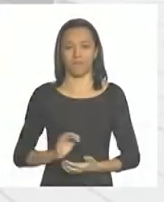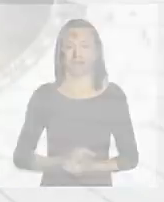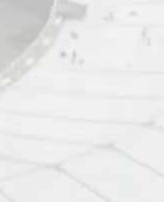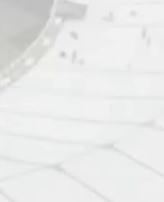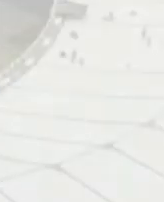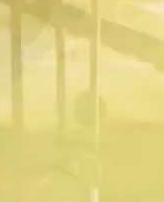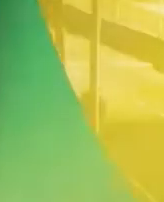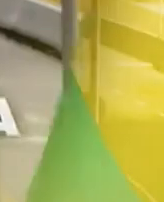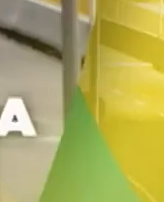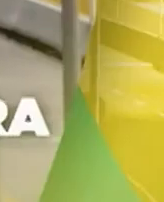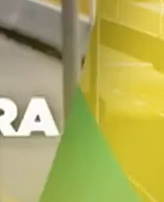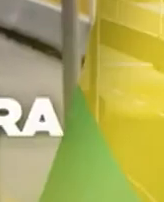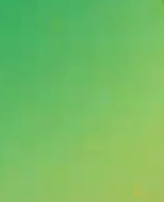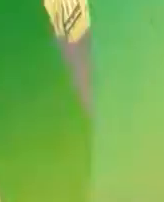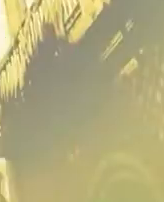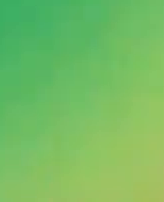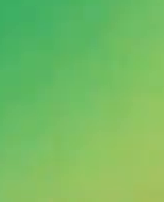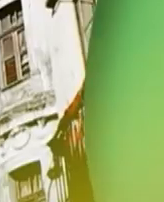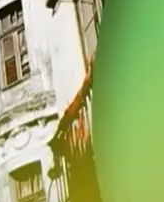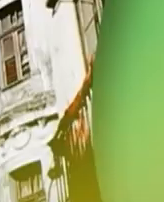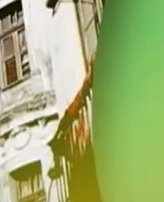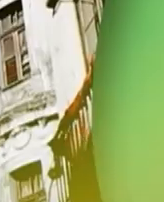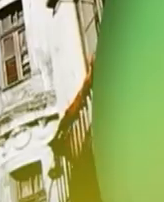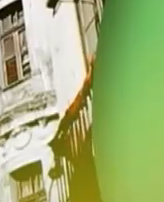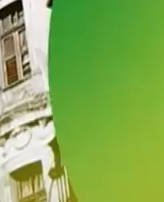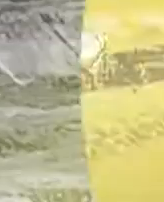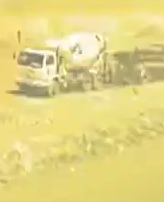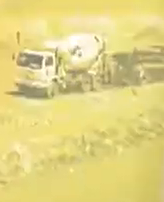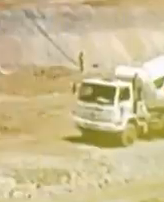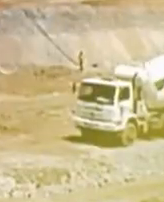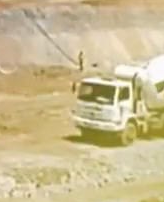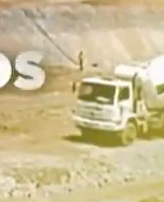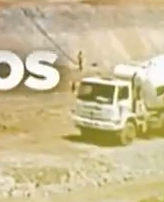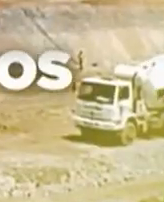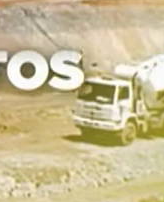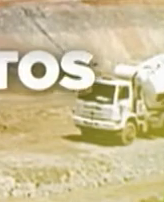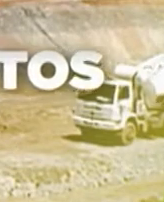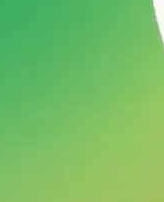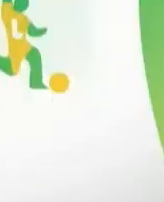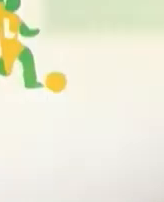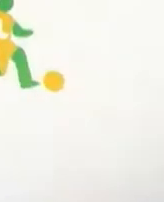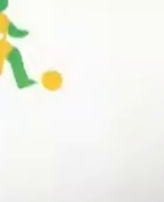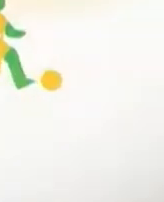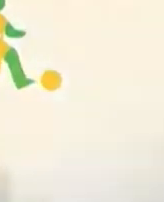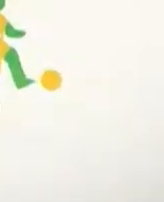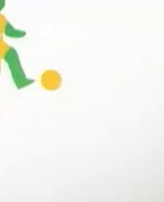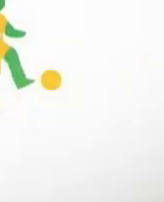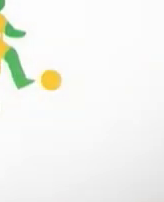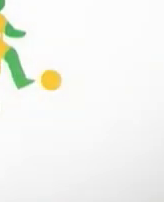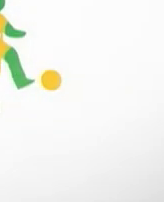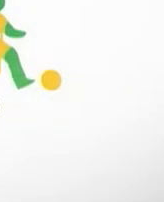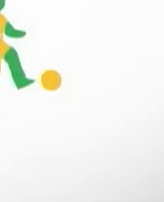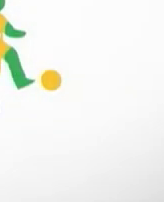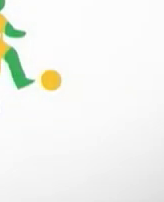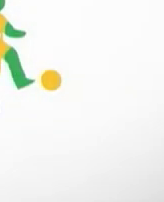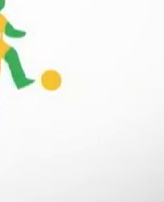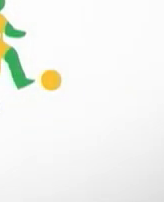E a TV do Governo Federal. E a TV Governo